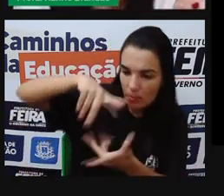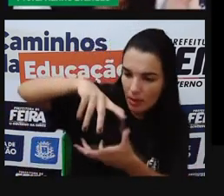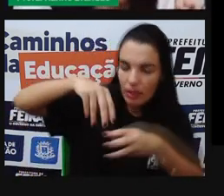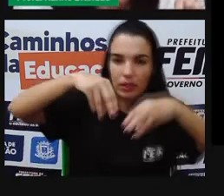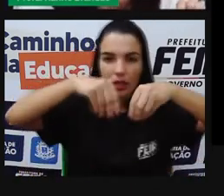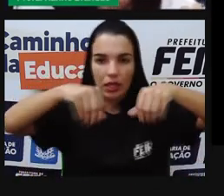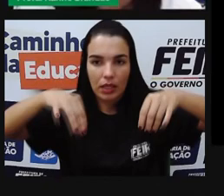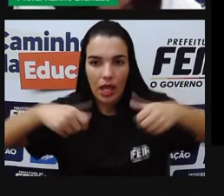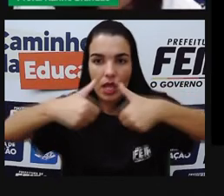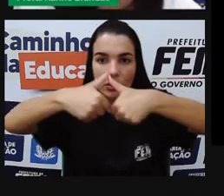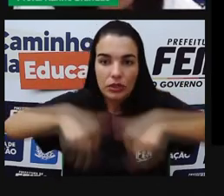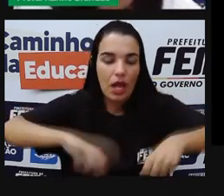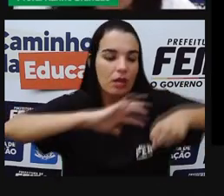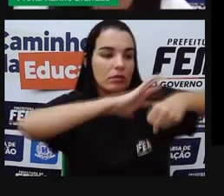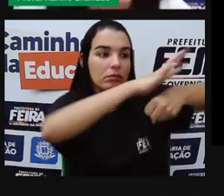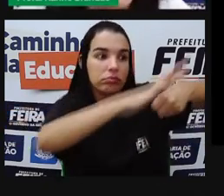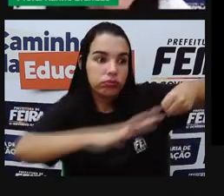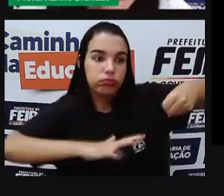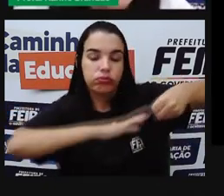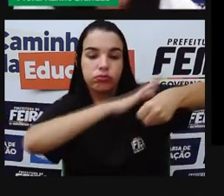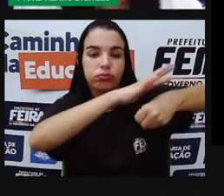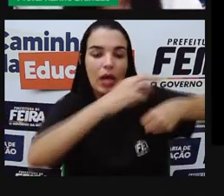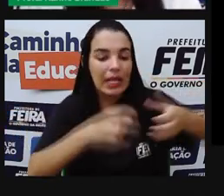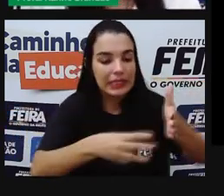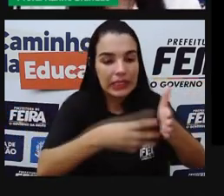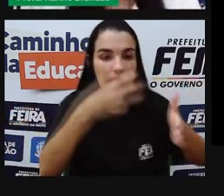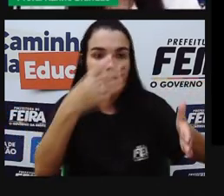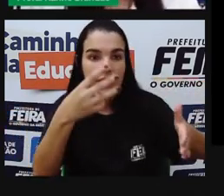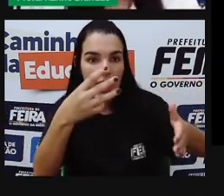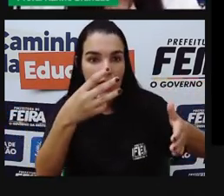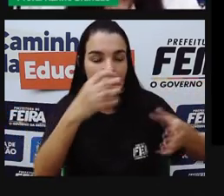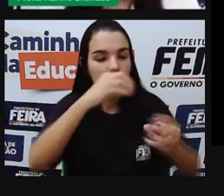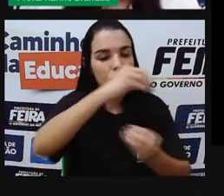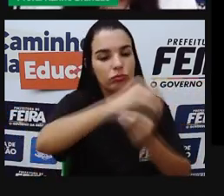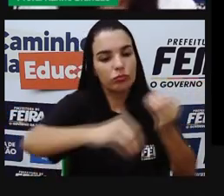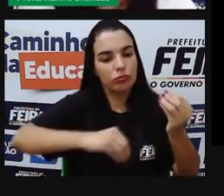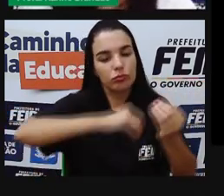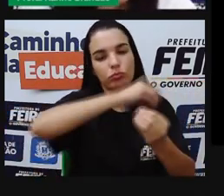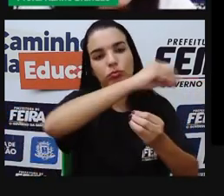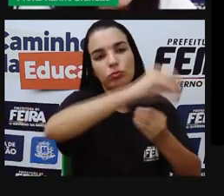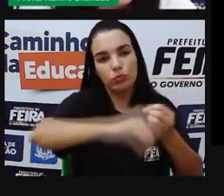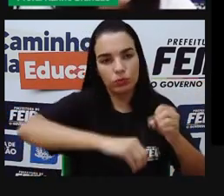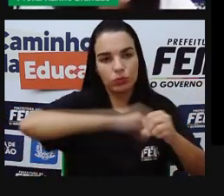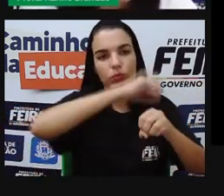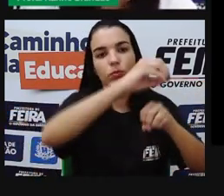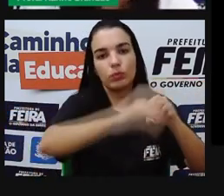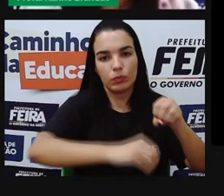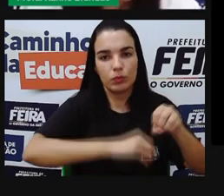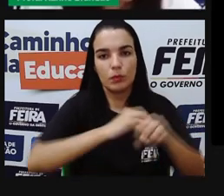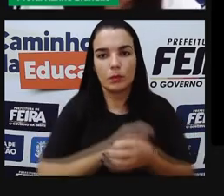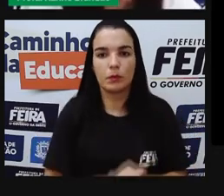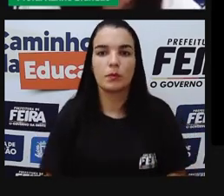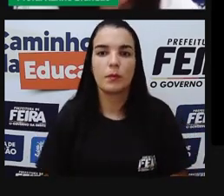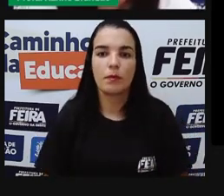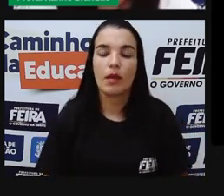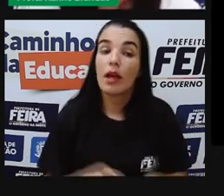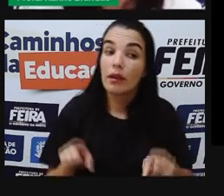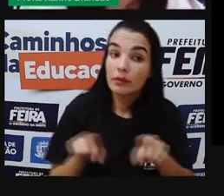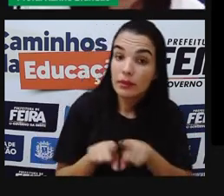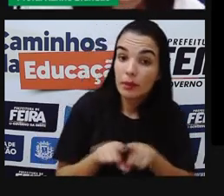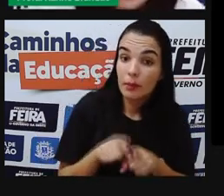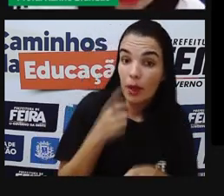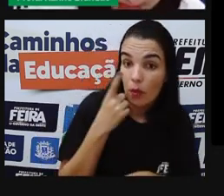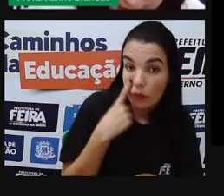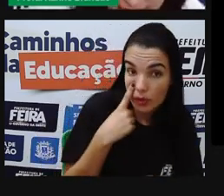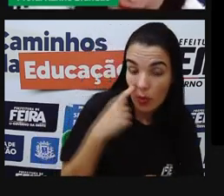terceiro planeta do sistema solar. Tranquilo até aqui? E a gente viu também que o